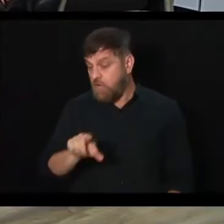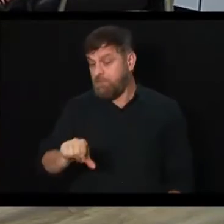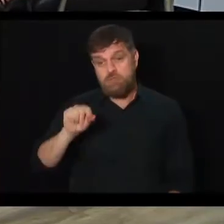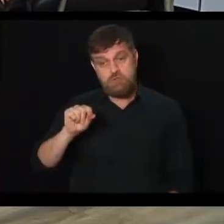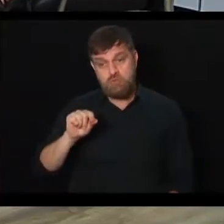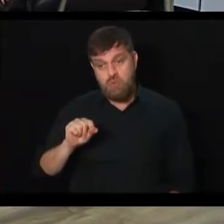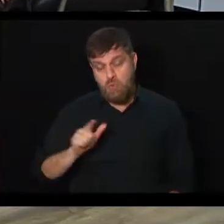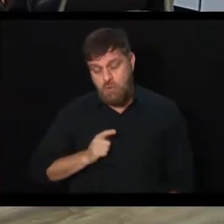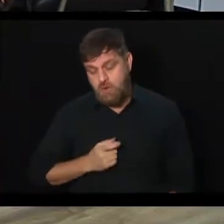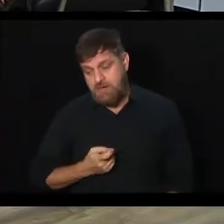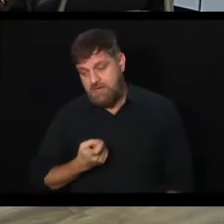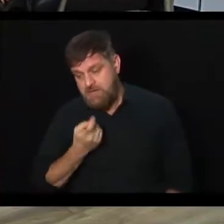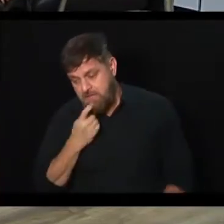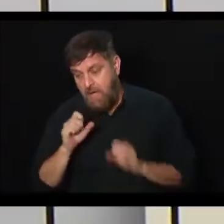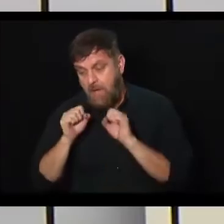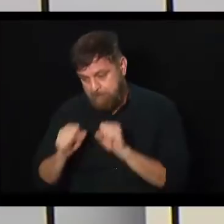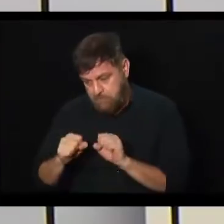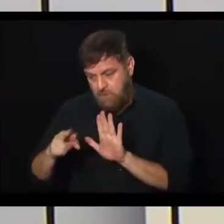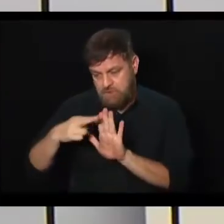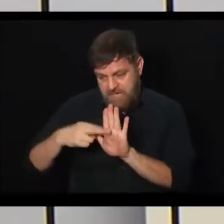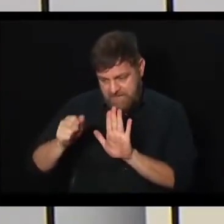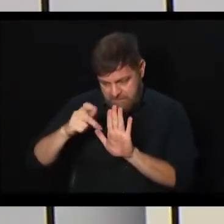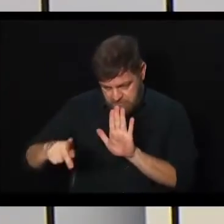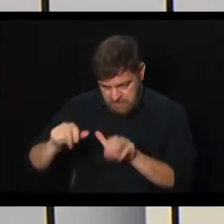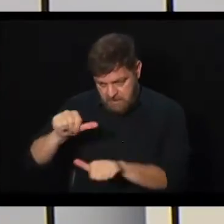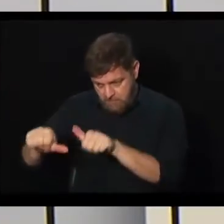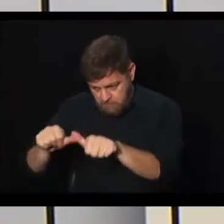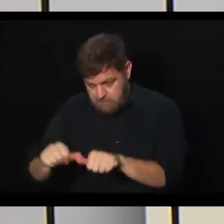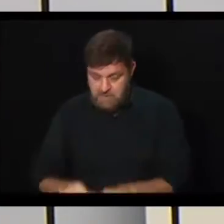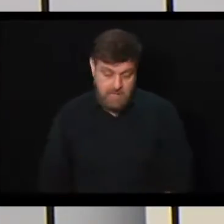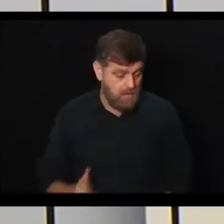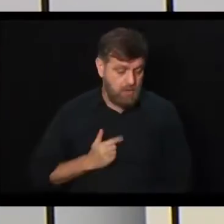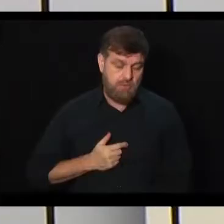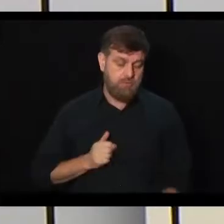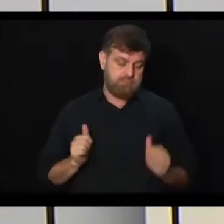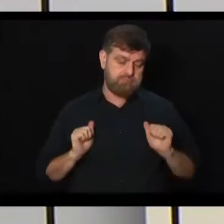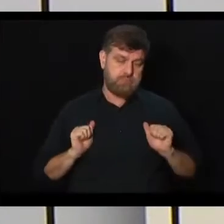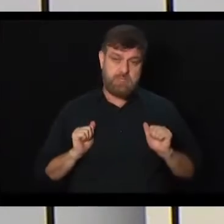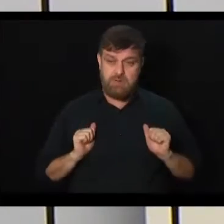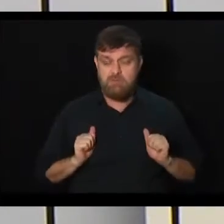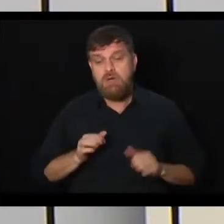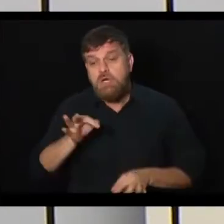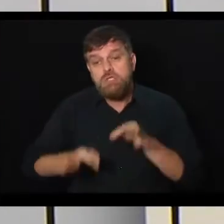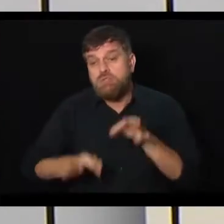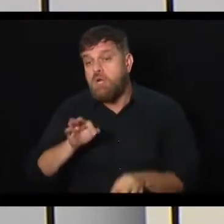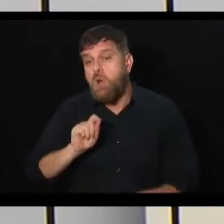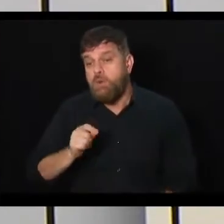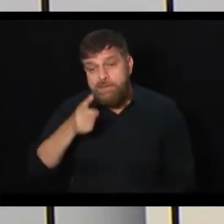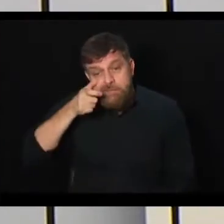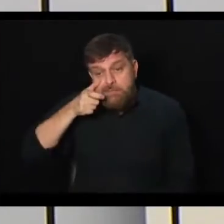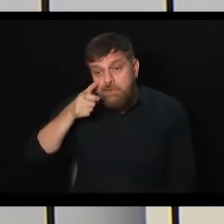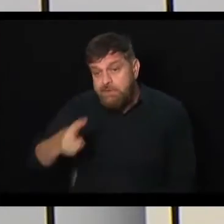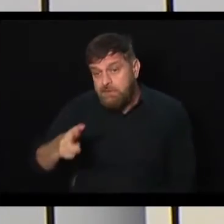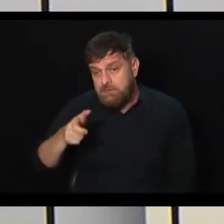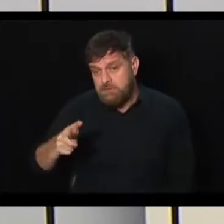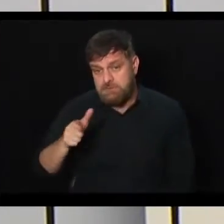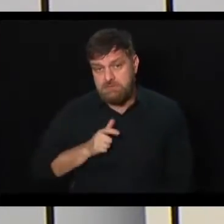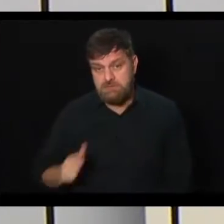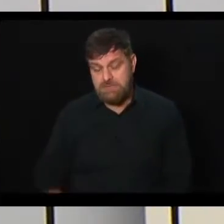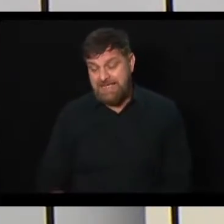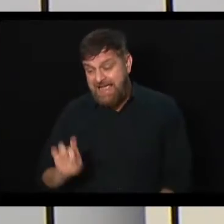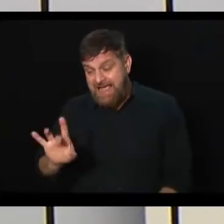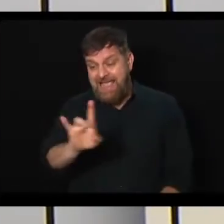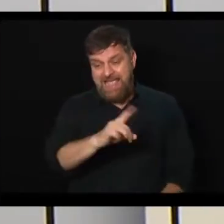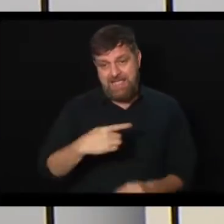fazer ou não. O município pode ou não fazer, a depender do que julgar o que é mais interessante a partir da sua realidade.